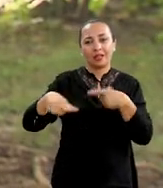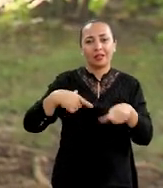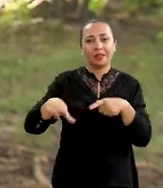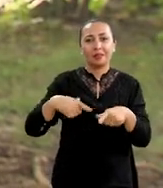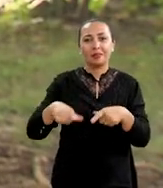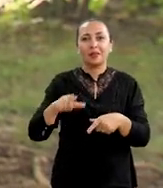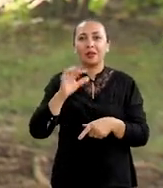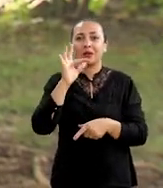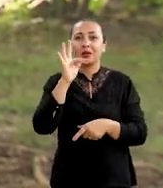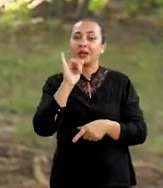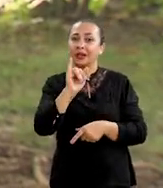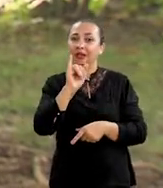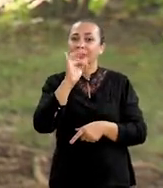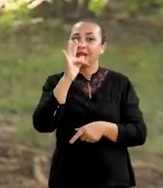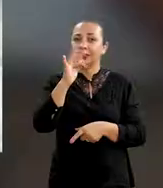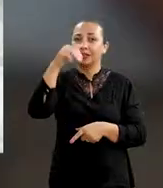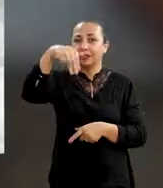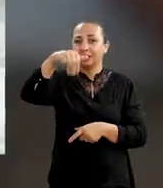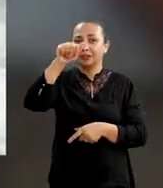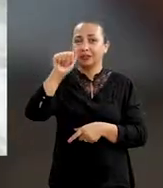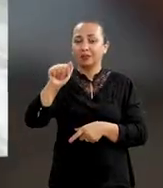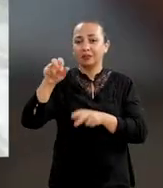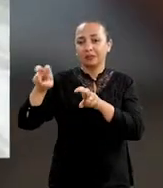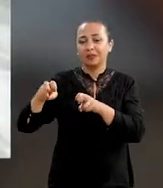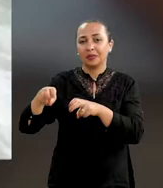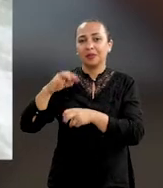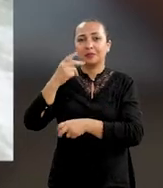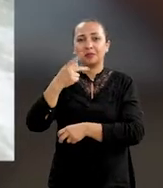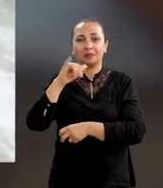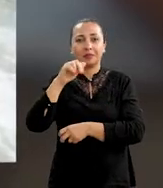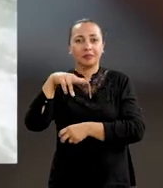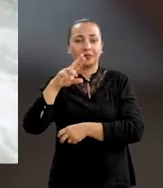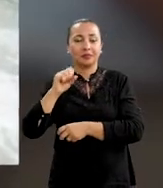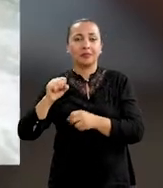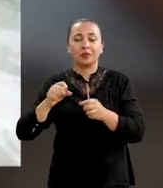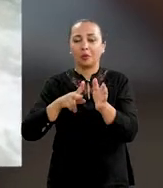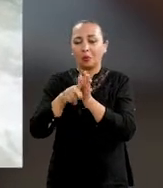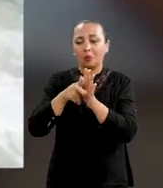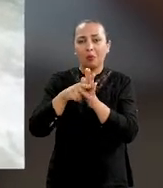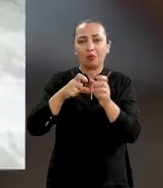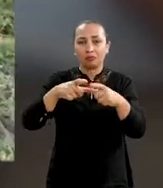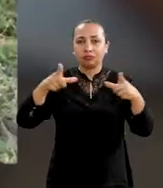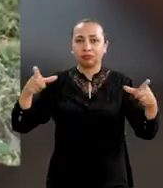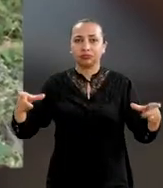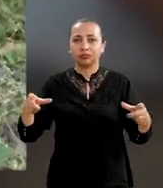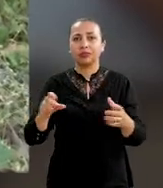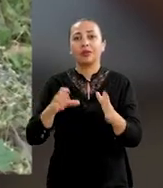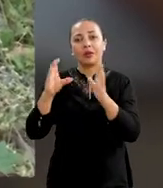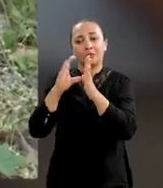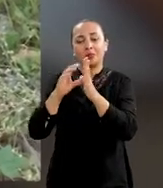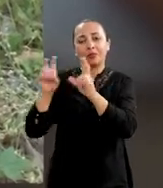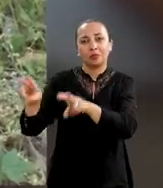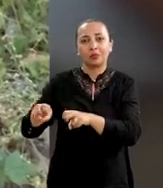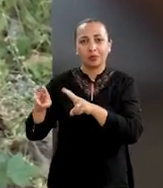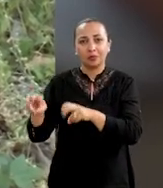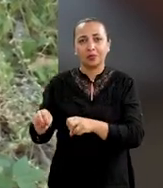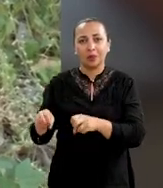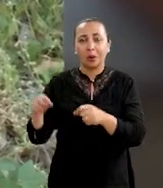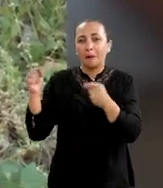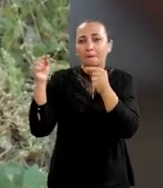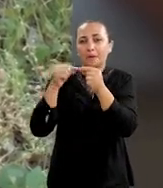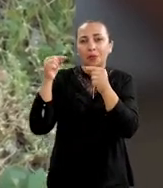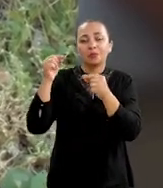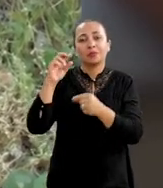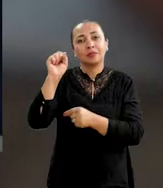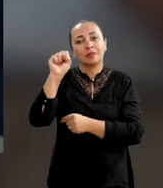no IFMA, Campos Pinheiro, com um projeto de extensão aonde eu moro, que é uma comunidade rural chamada Ponta de